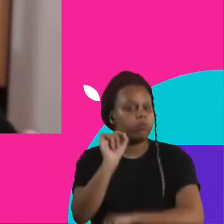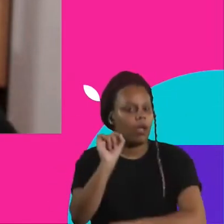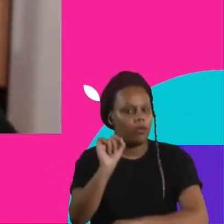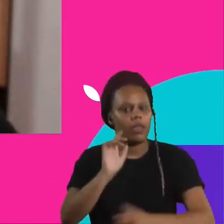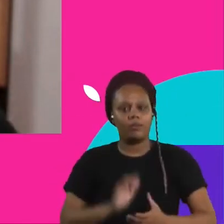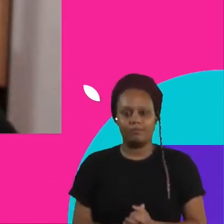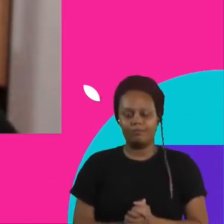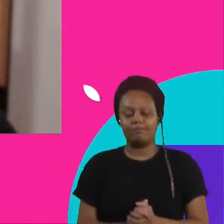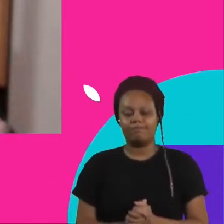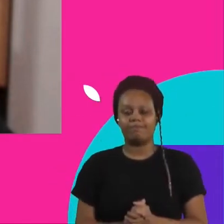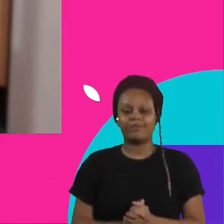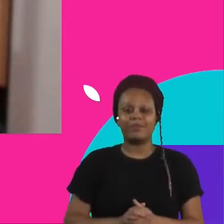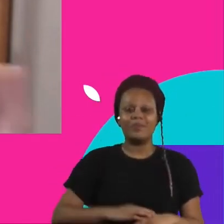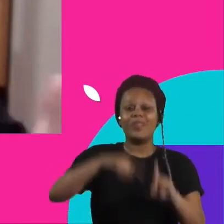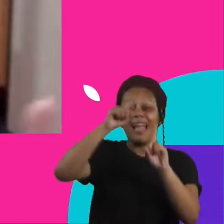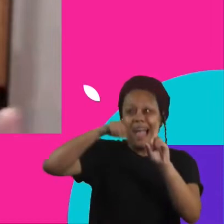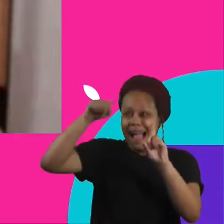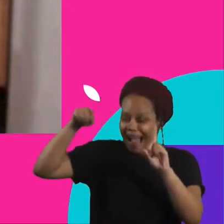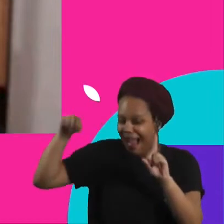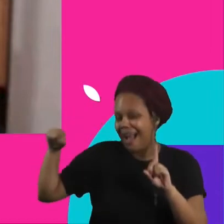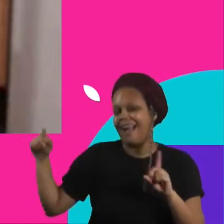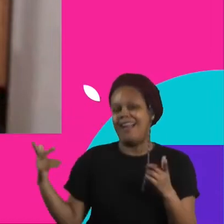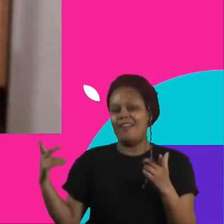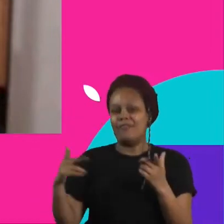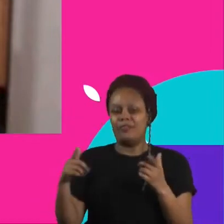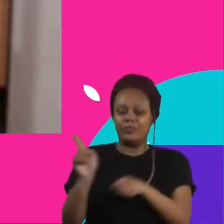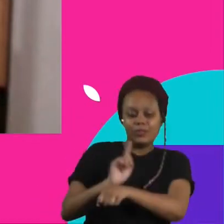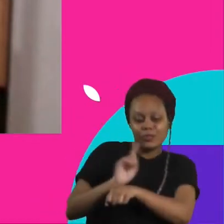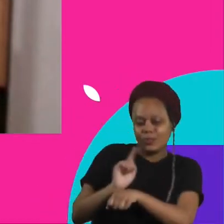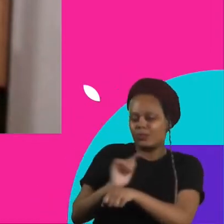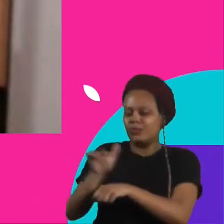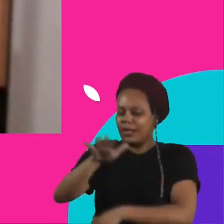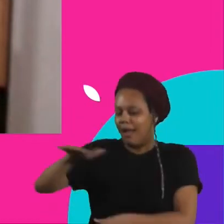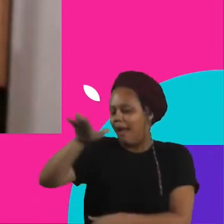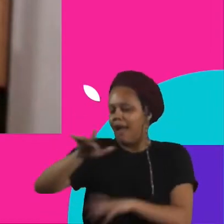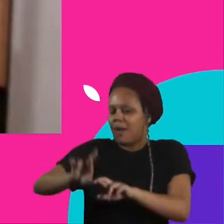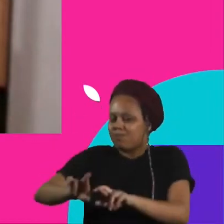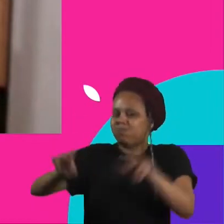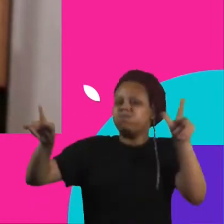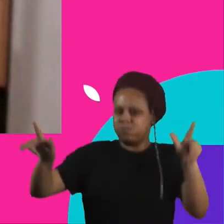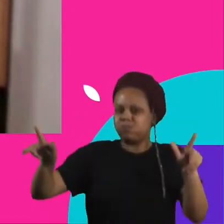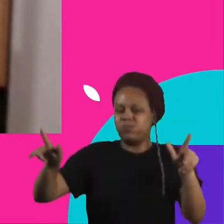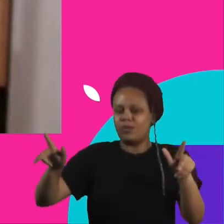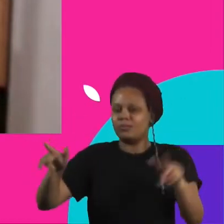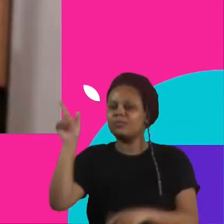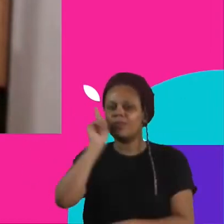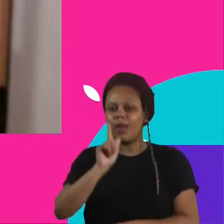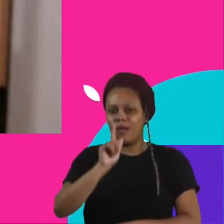as estatísticas para os gestores das diferentes áreas se planejarem e executarem uma política